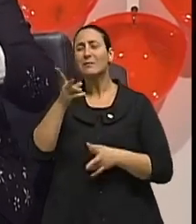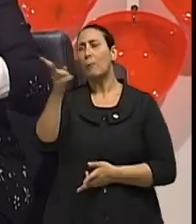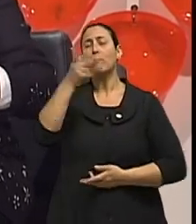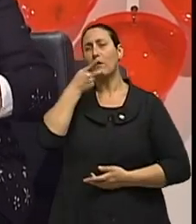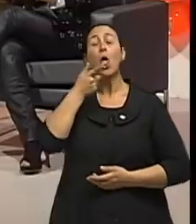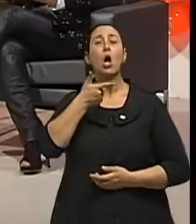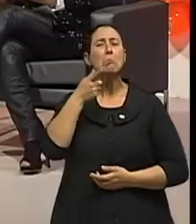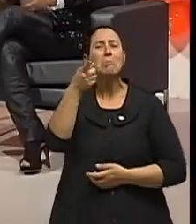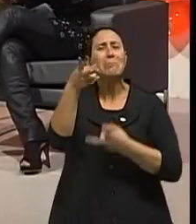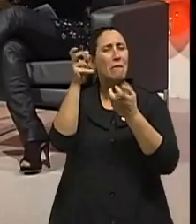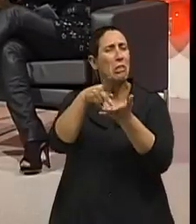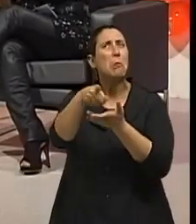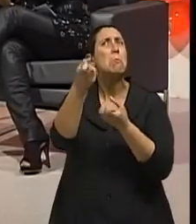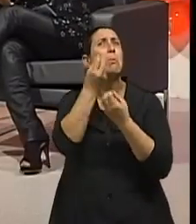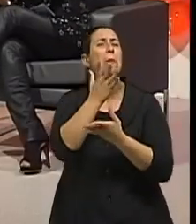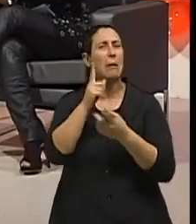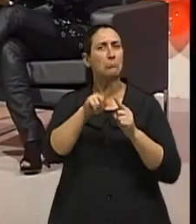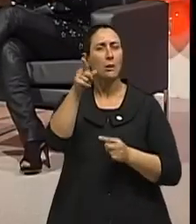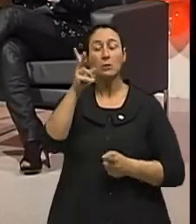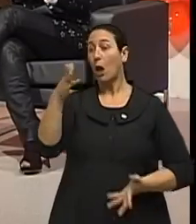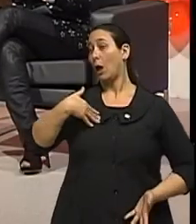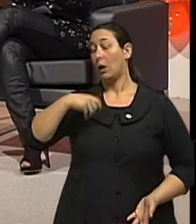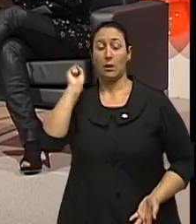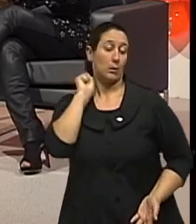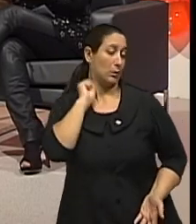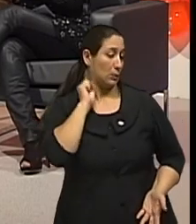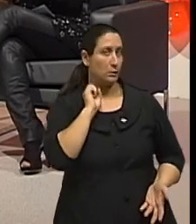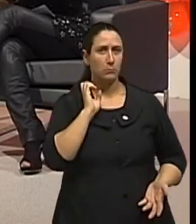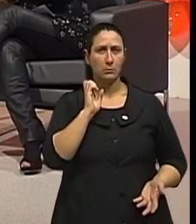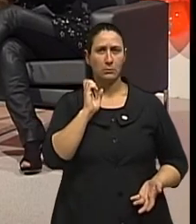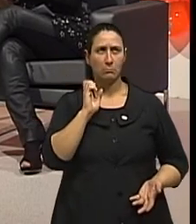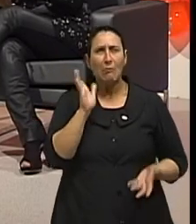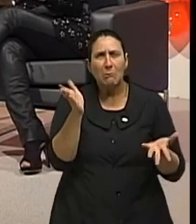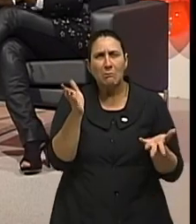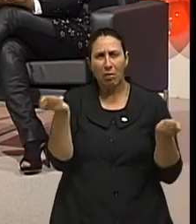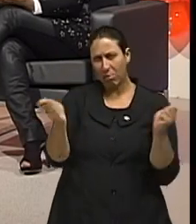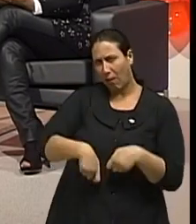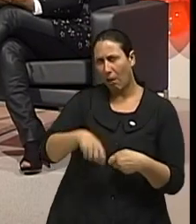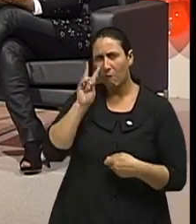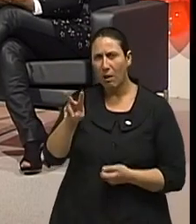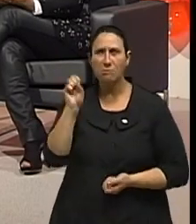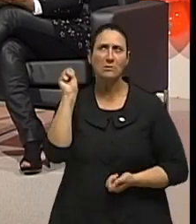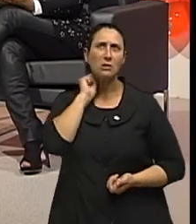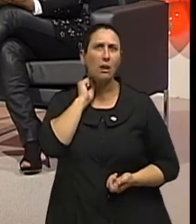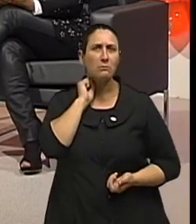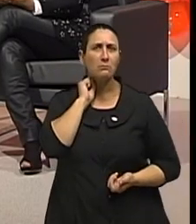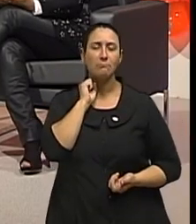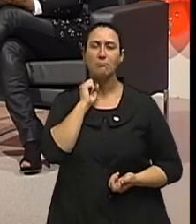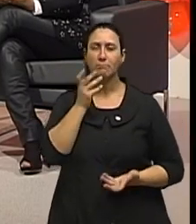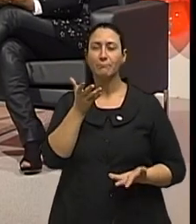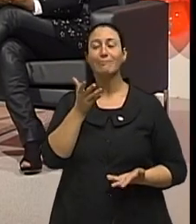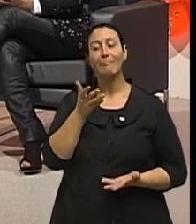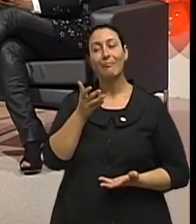dizer, como é que tu está? Ah, eu vivo estressada. Será que alguém consegue viver estressado? Sem